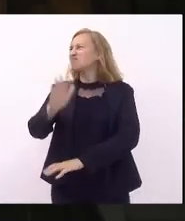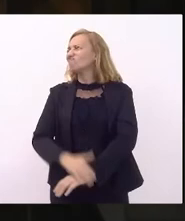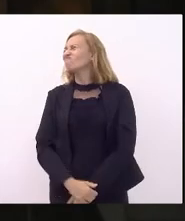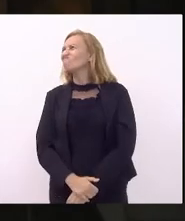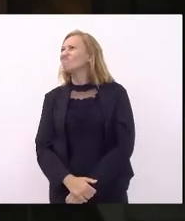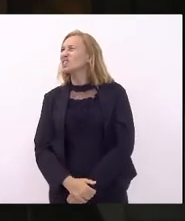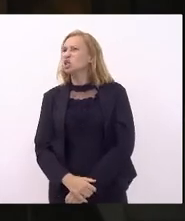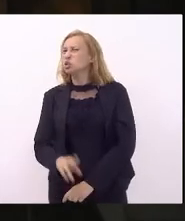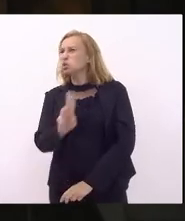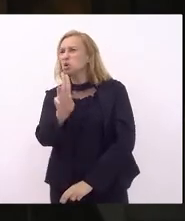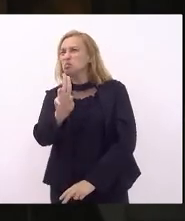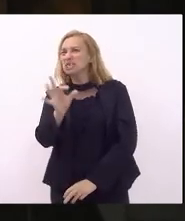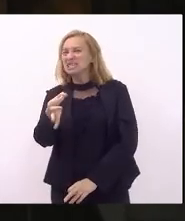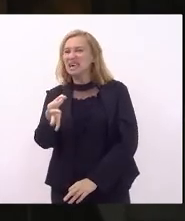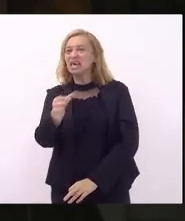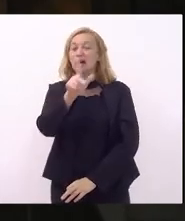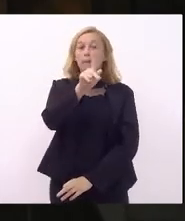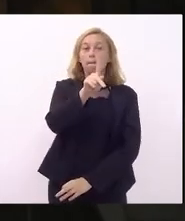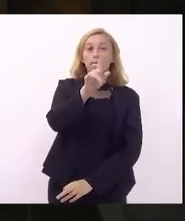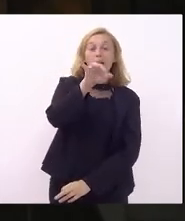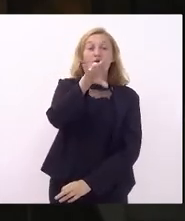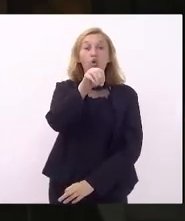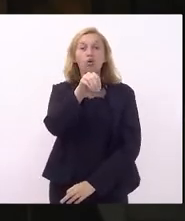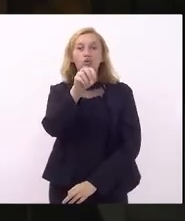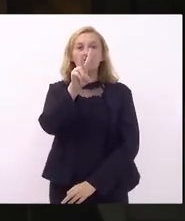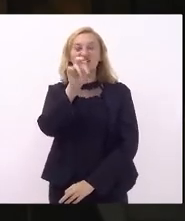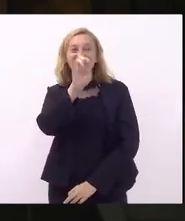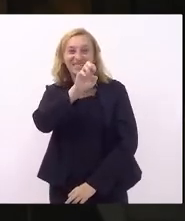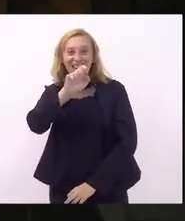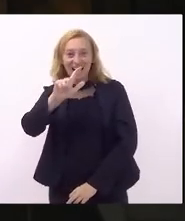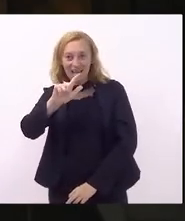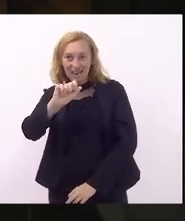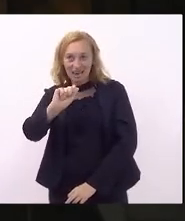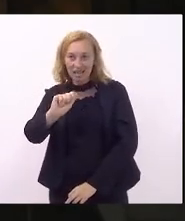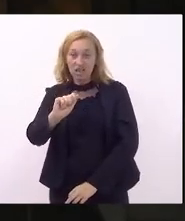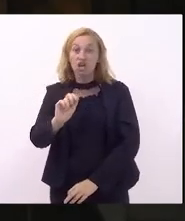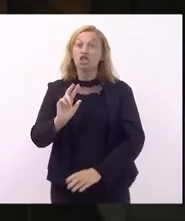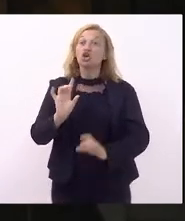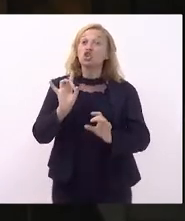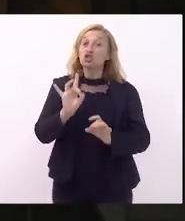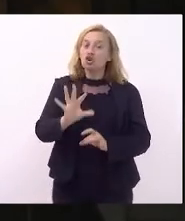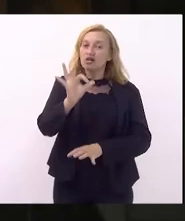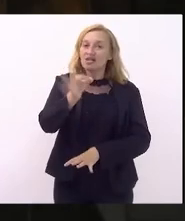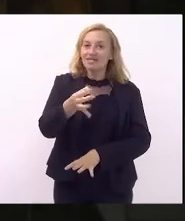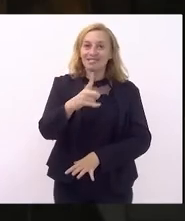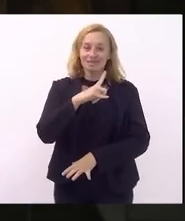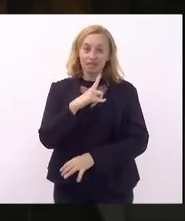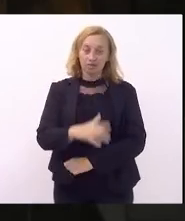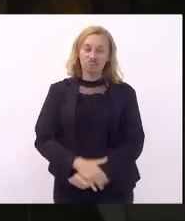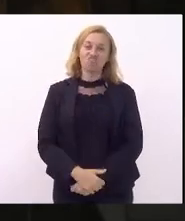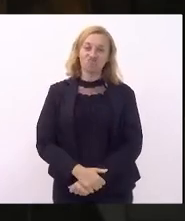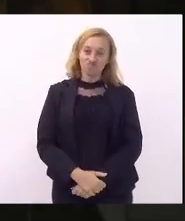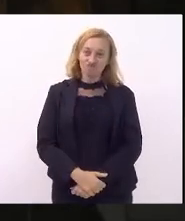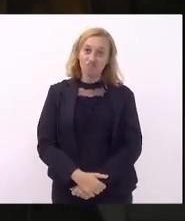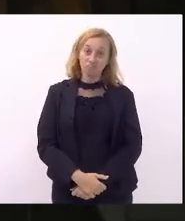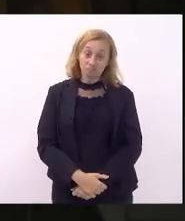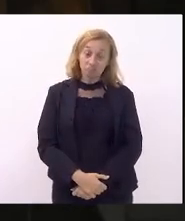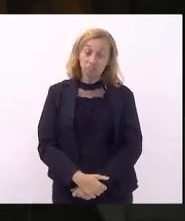nominar Pablo Vittar disse só me confirma a certeza que